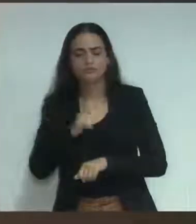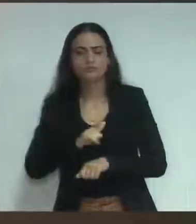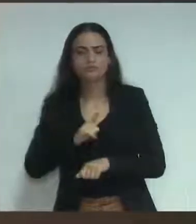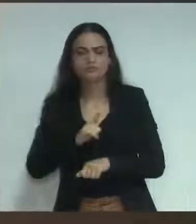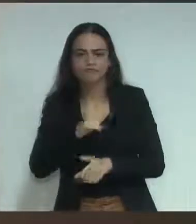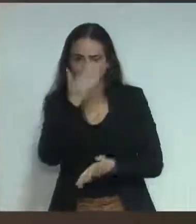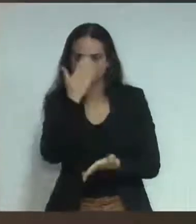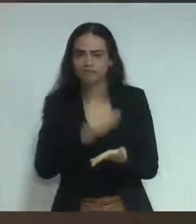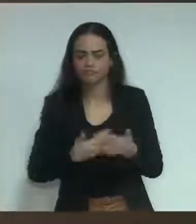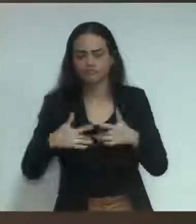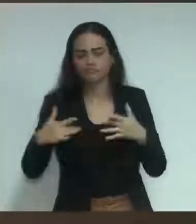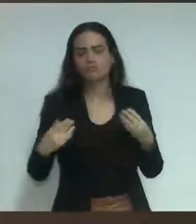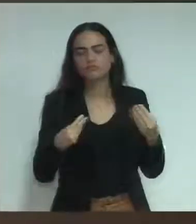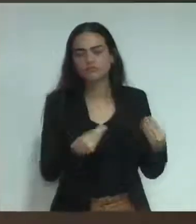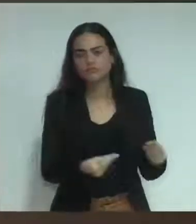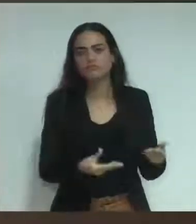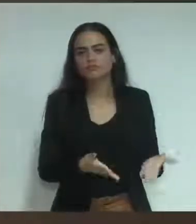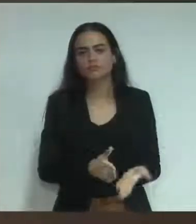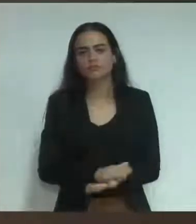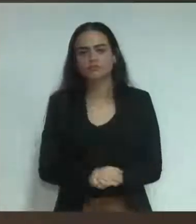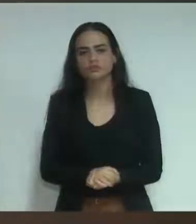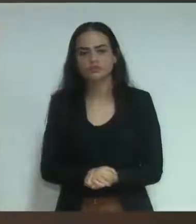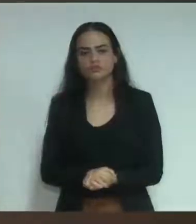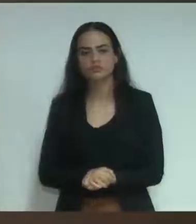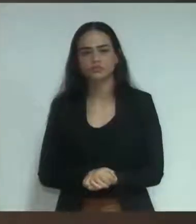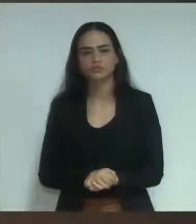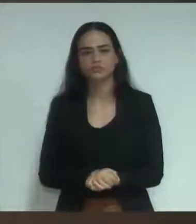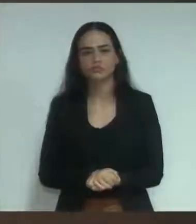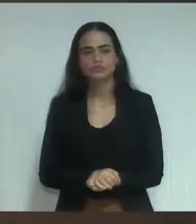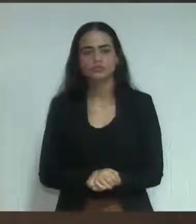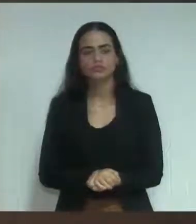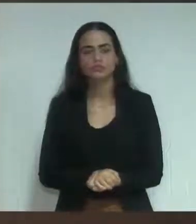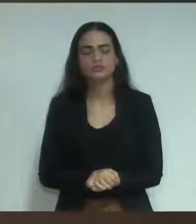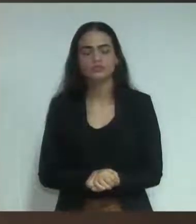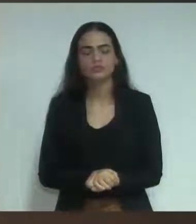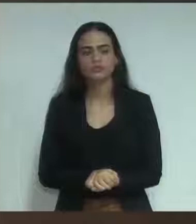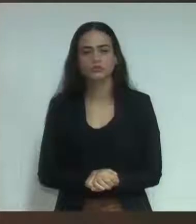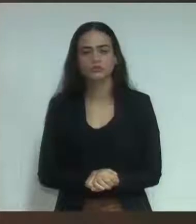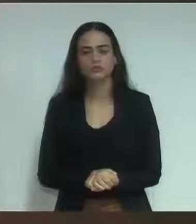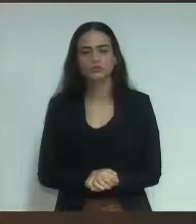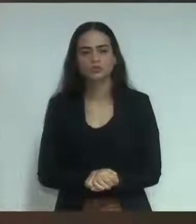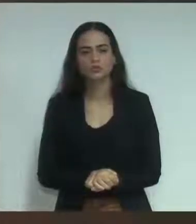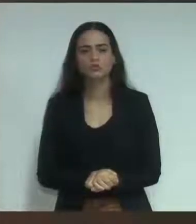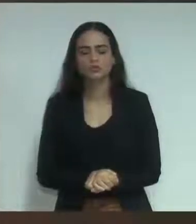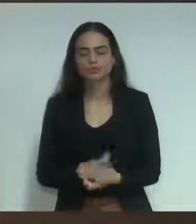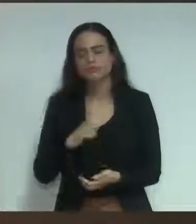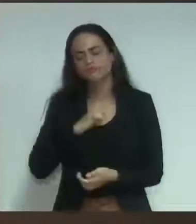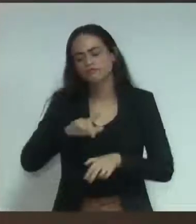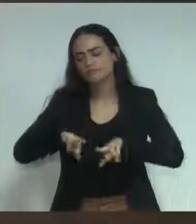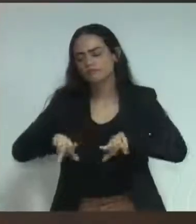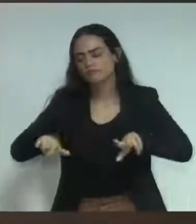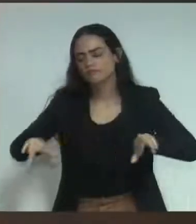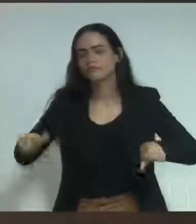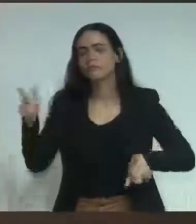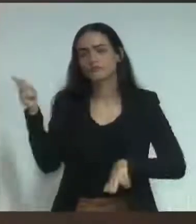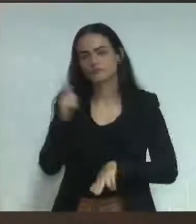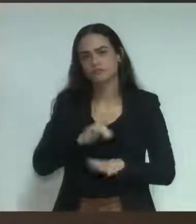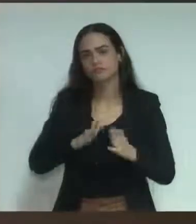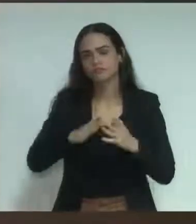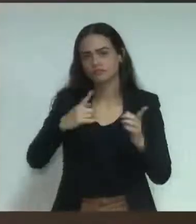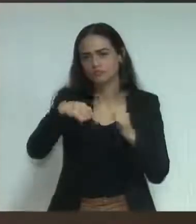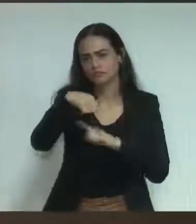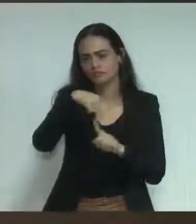pacientes acompanhantes, e a gente sabe que não é só isso, há muito ainda a ser conquistado, e isso